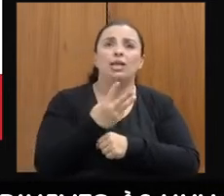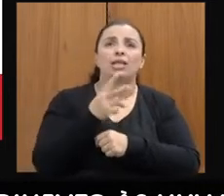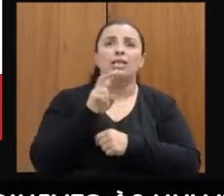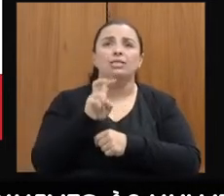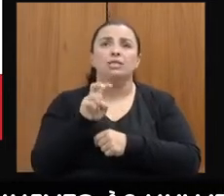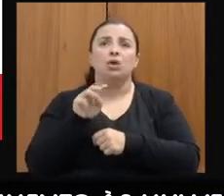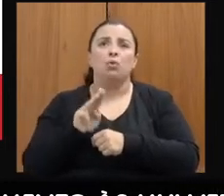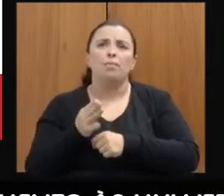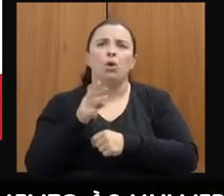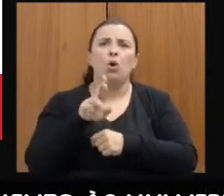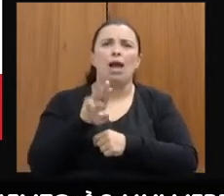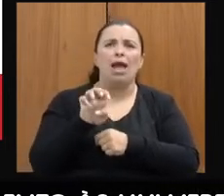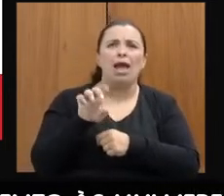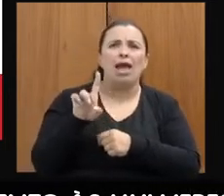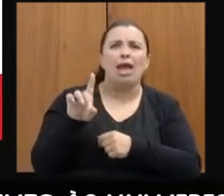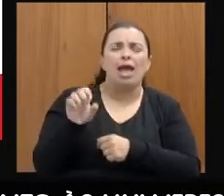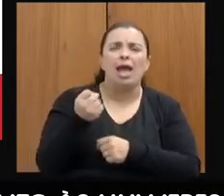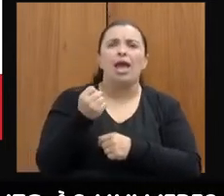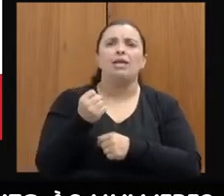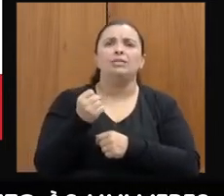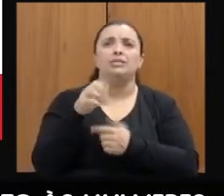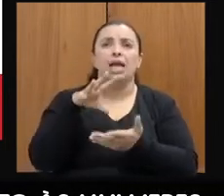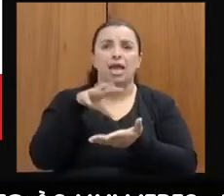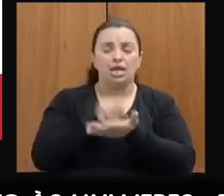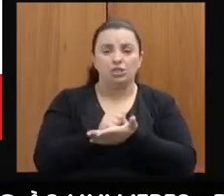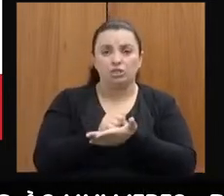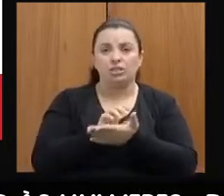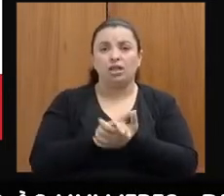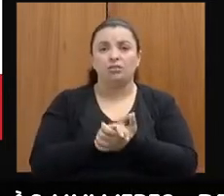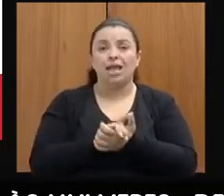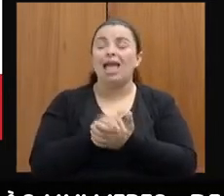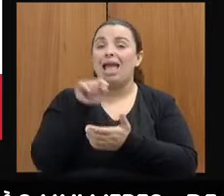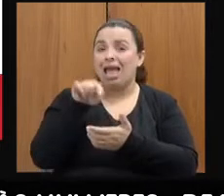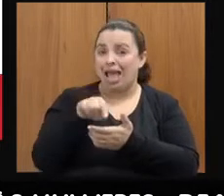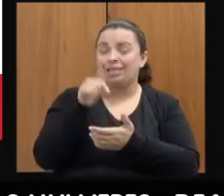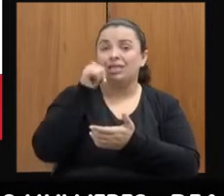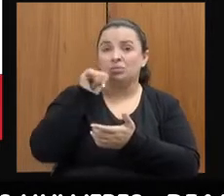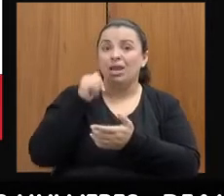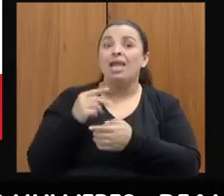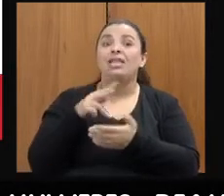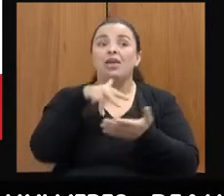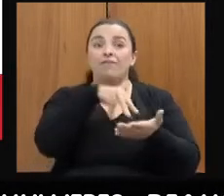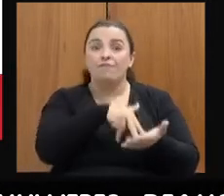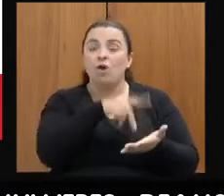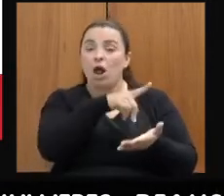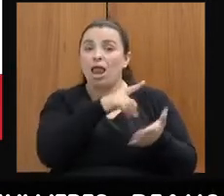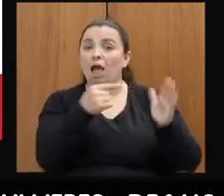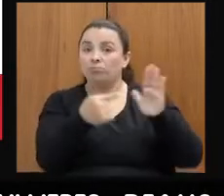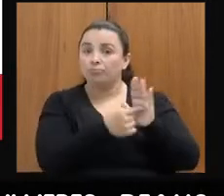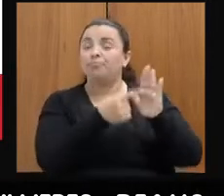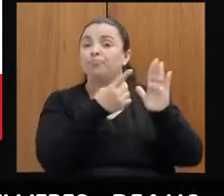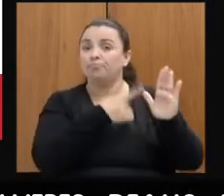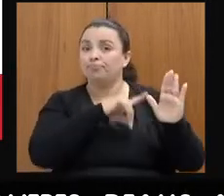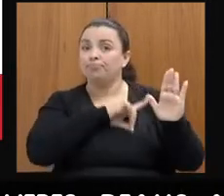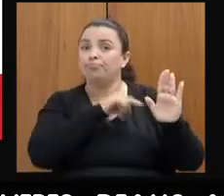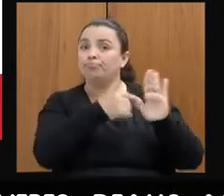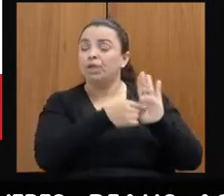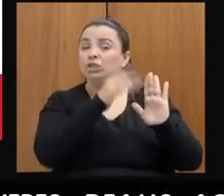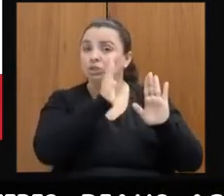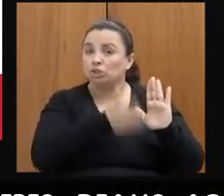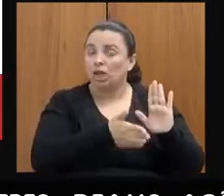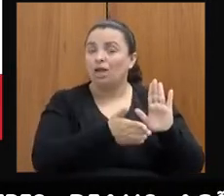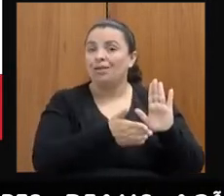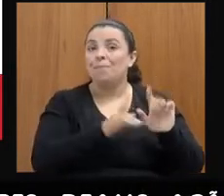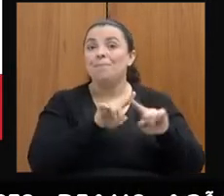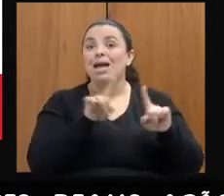essas são as mulheres que foram à delegacia e registraram. E aquelas que não foram? Ou aquelas que foram na delegacia, e provavelmente as colegas devem dizer,